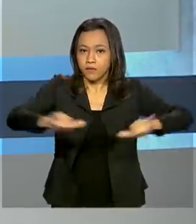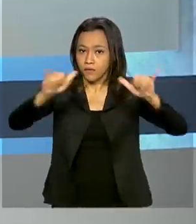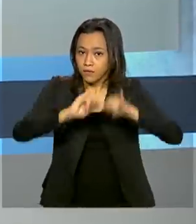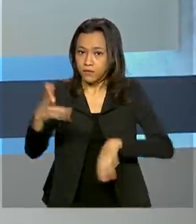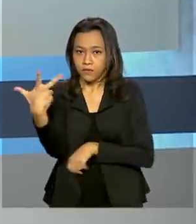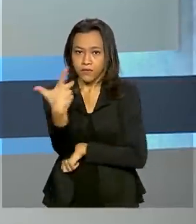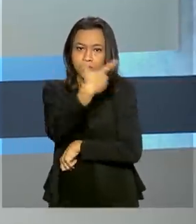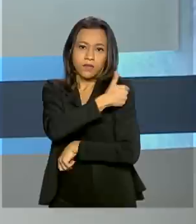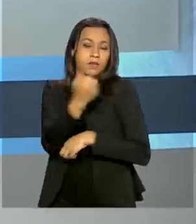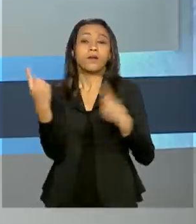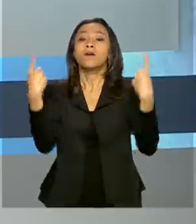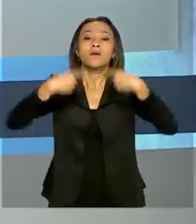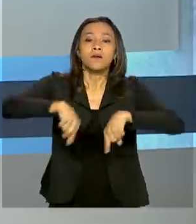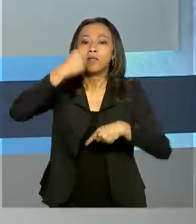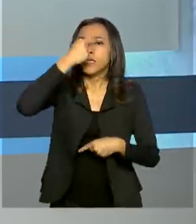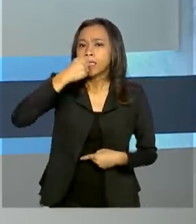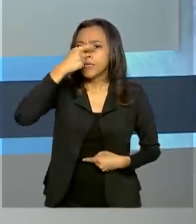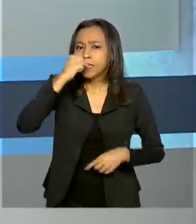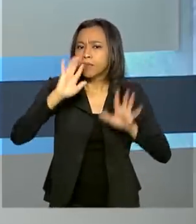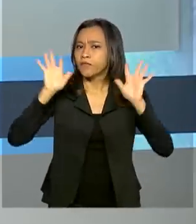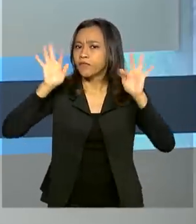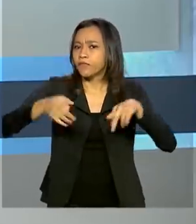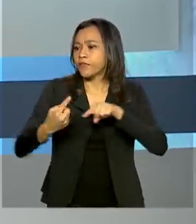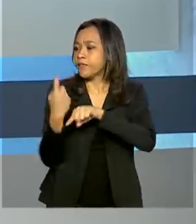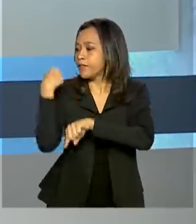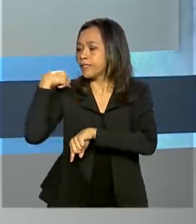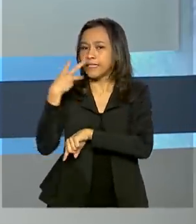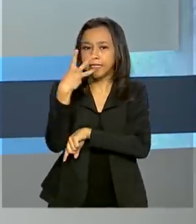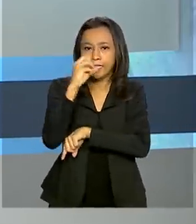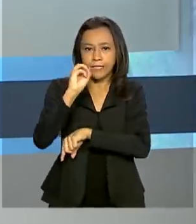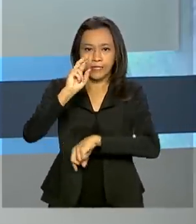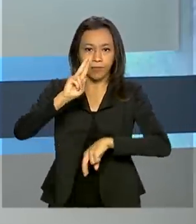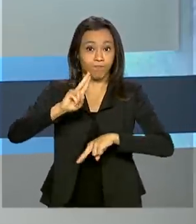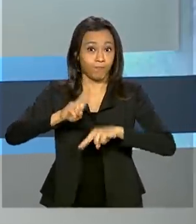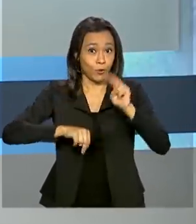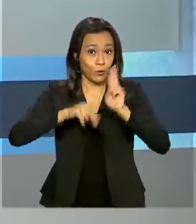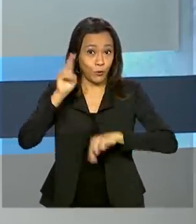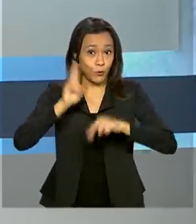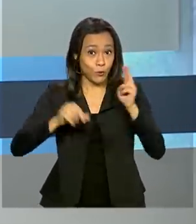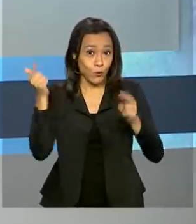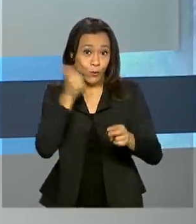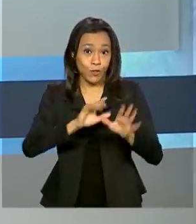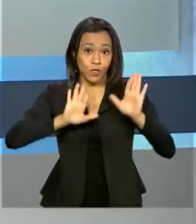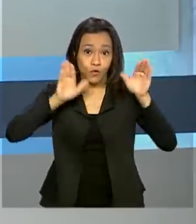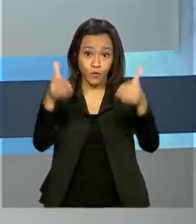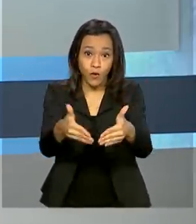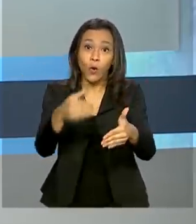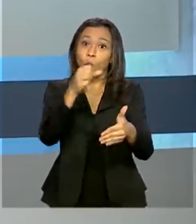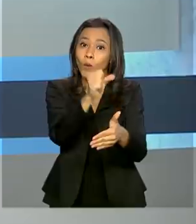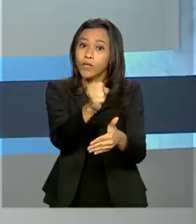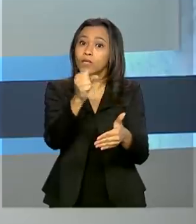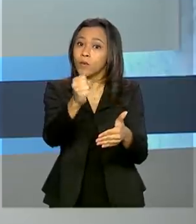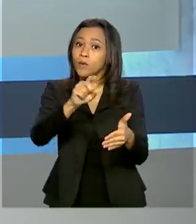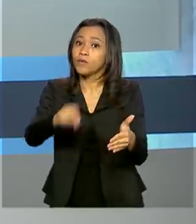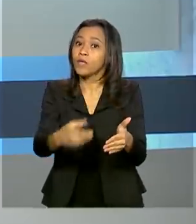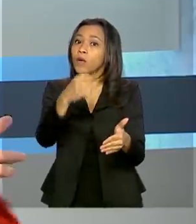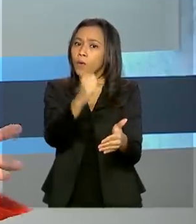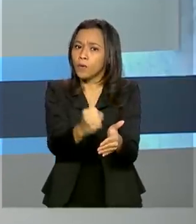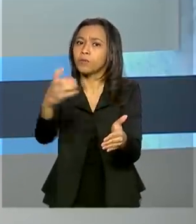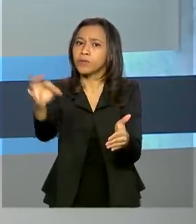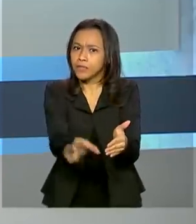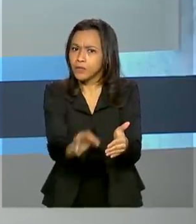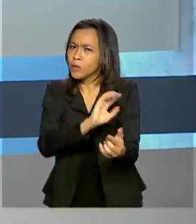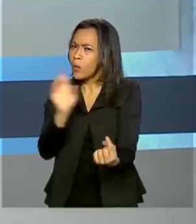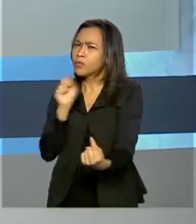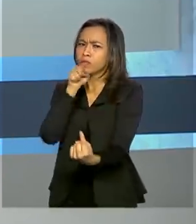vacinação contra a gripe, que terminou no dia 30 de junho, alcançou 88,8% do público-alvo. A